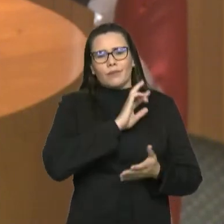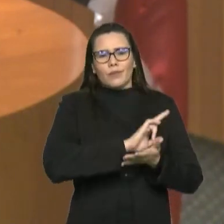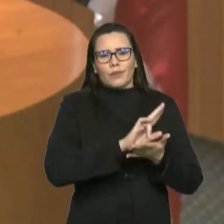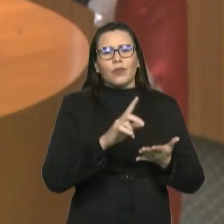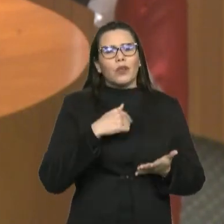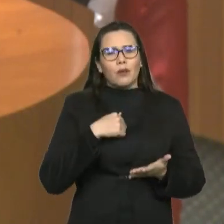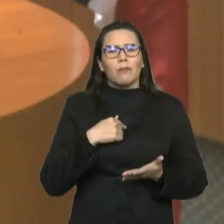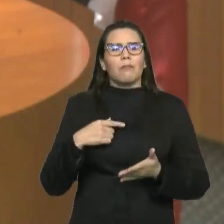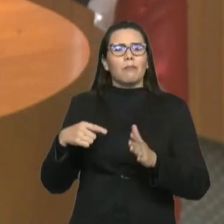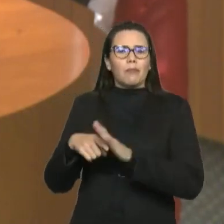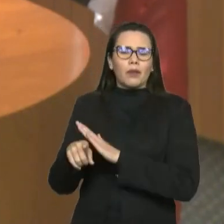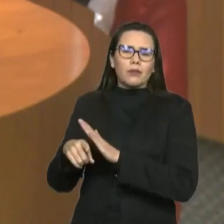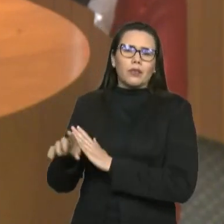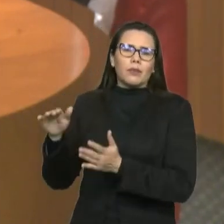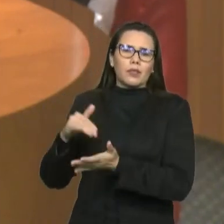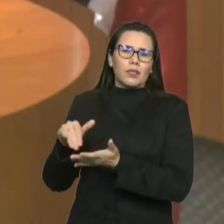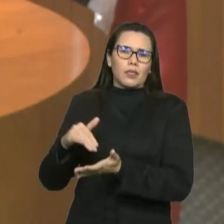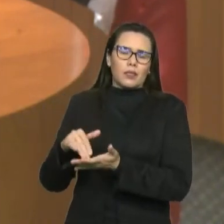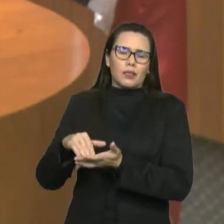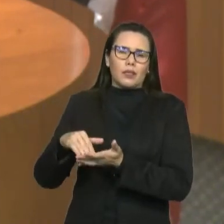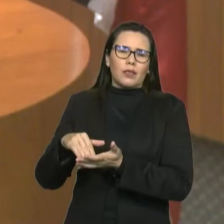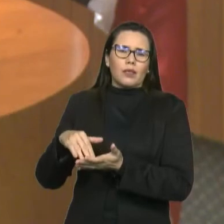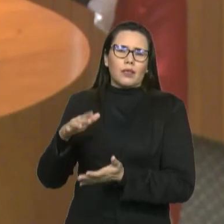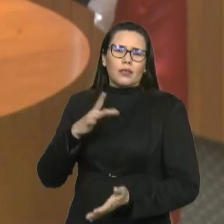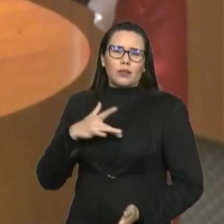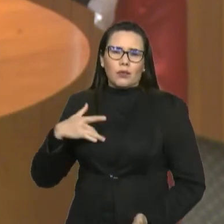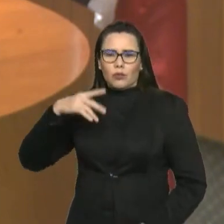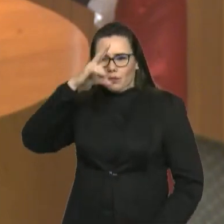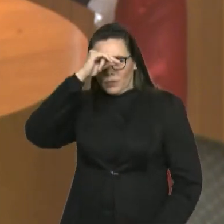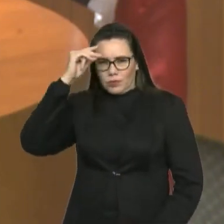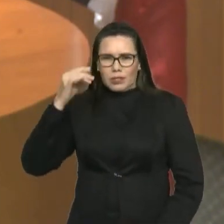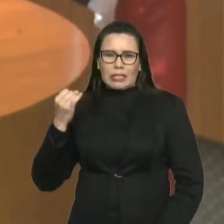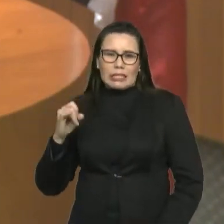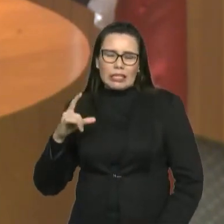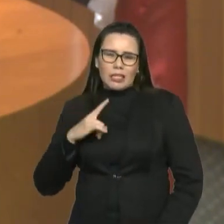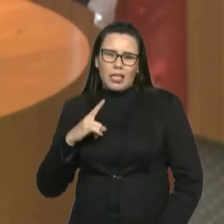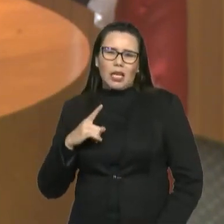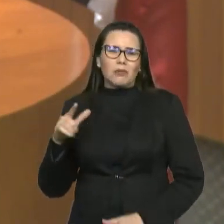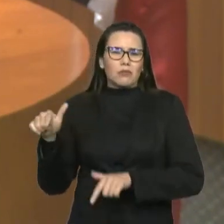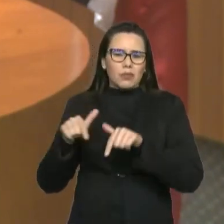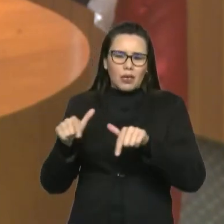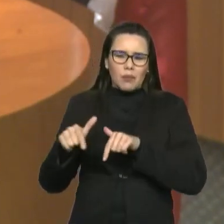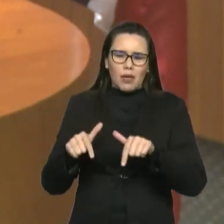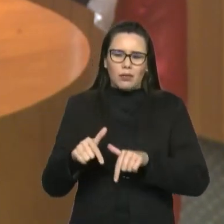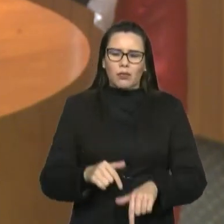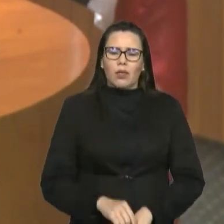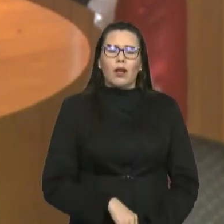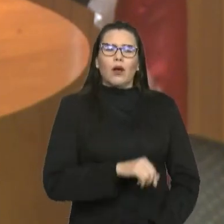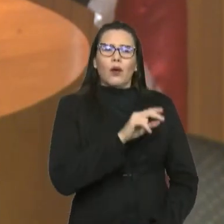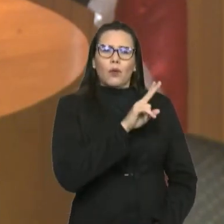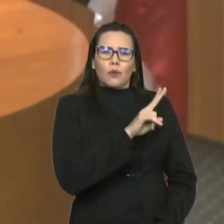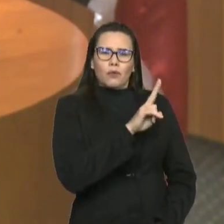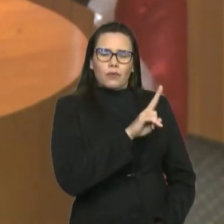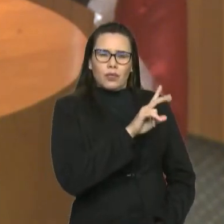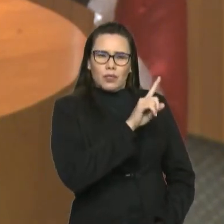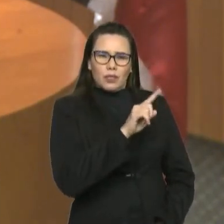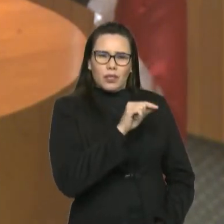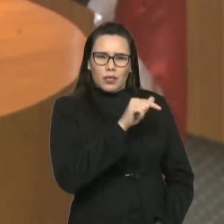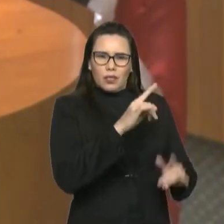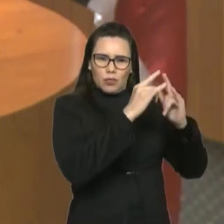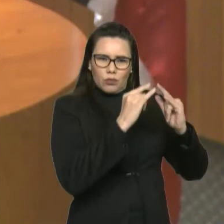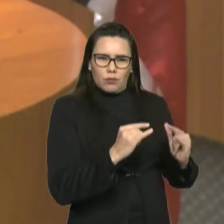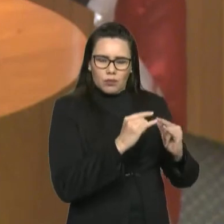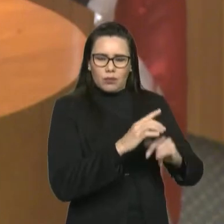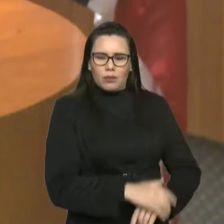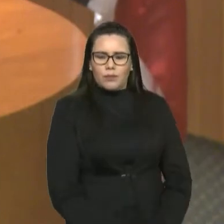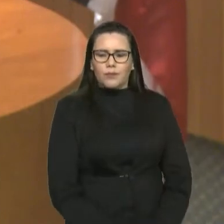Municipal de Saúde. Se existe tratamento, se existe alguma ação da UVZ, eu pergunto, durante esse ano,